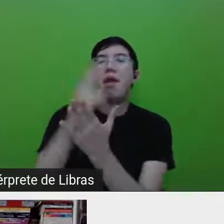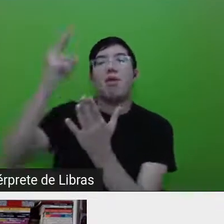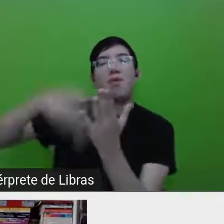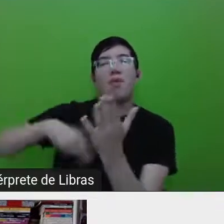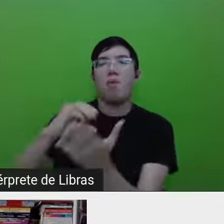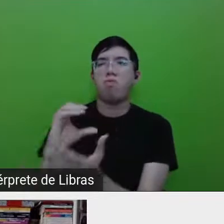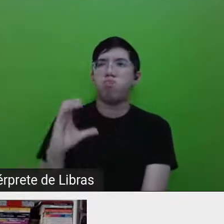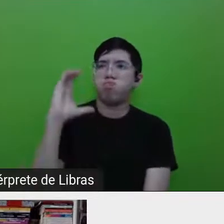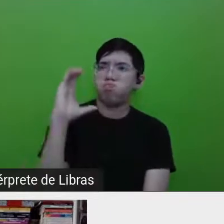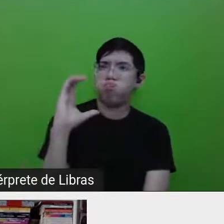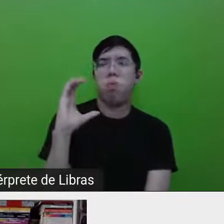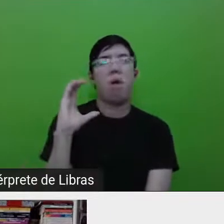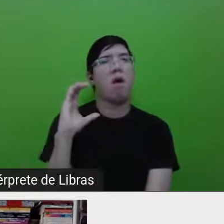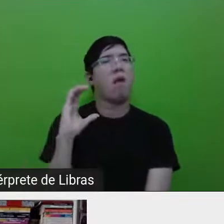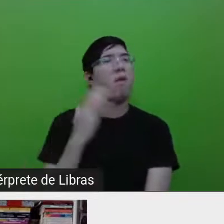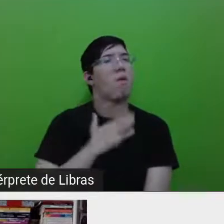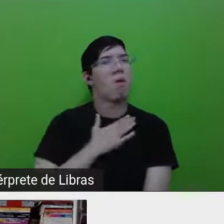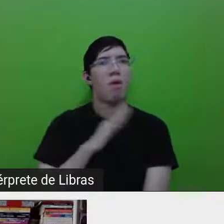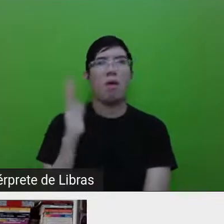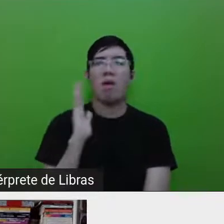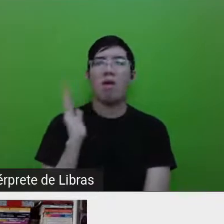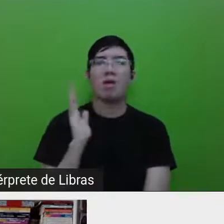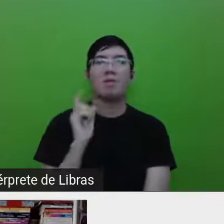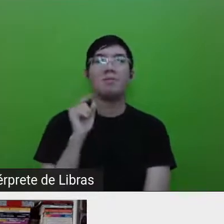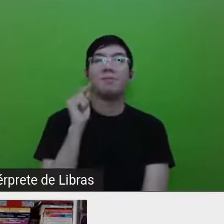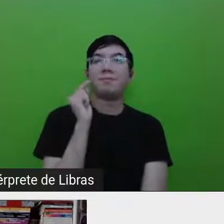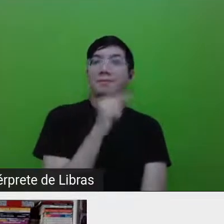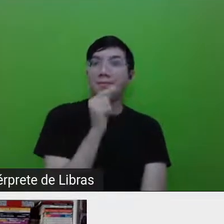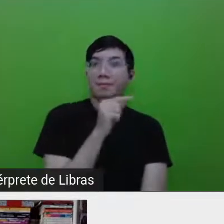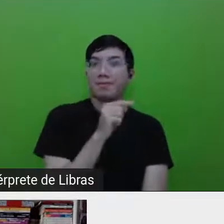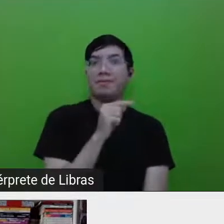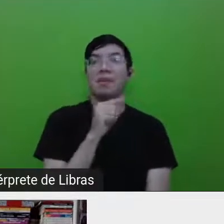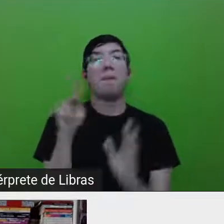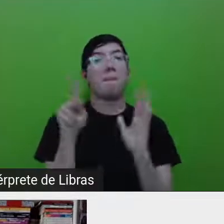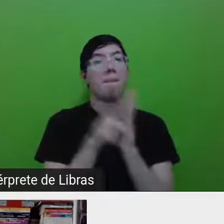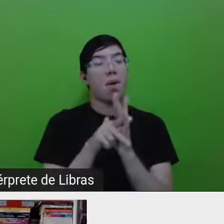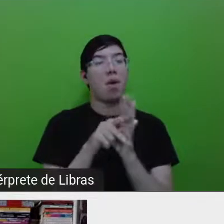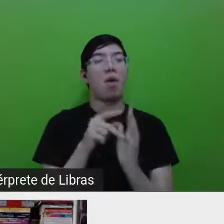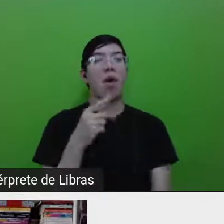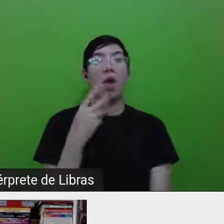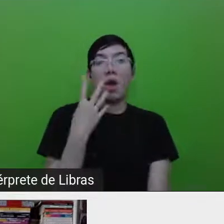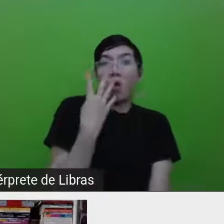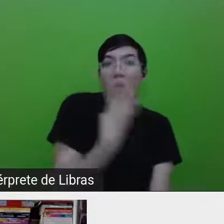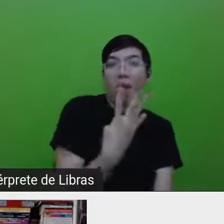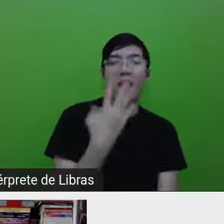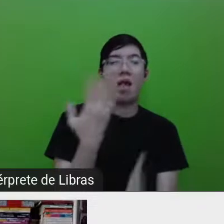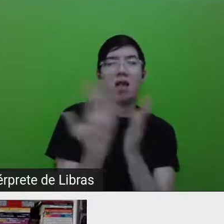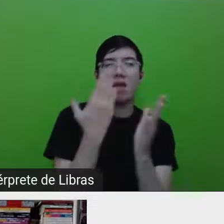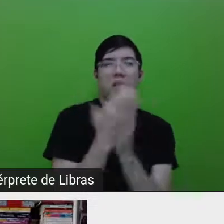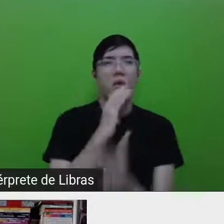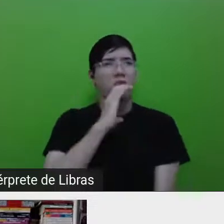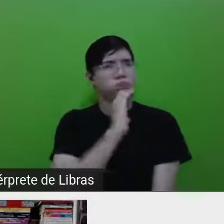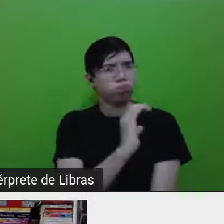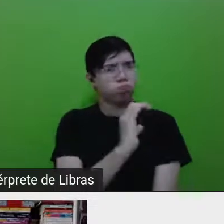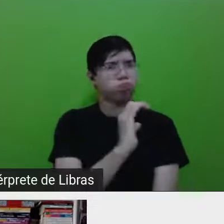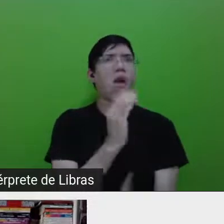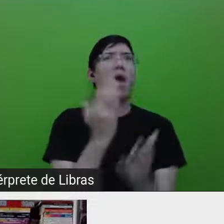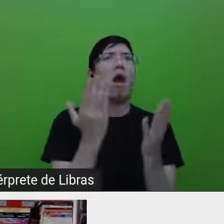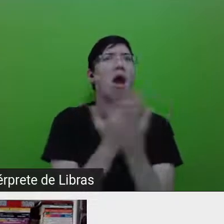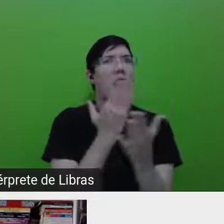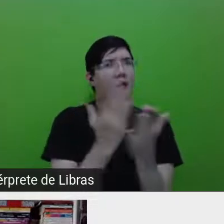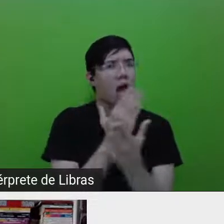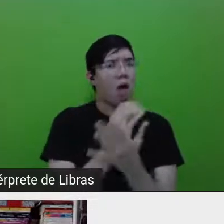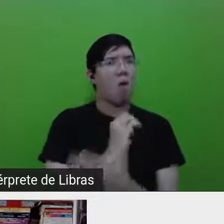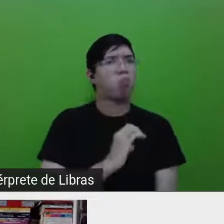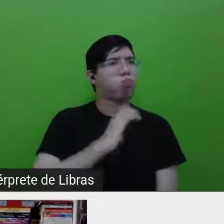A quadrilogia dela, da Amiga Genial, são quatro tijolos, assim, né? Exatamente. Então, assim, eu tenho um certo, uma certa